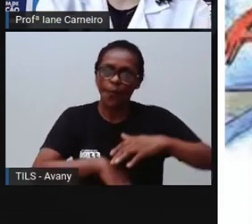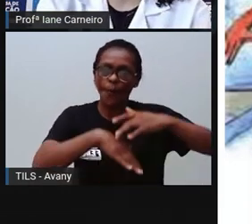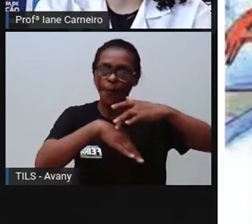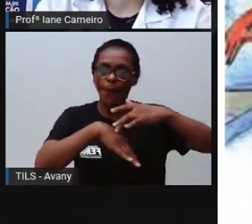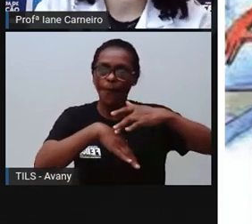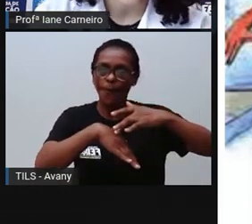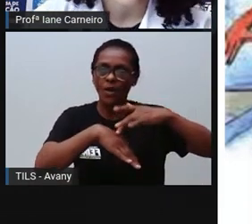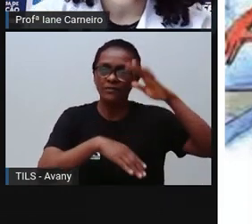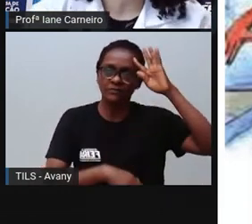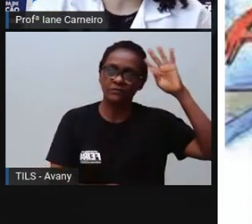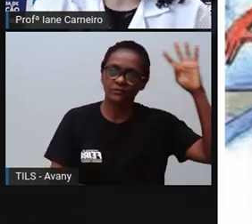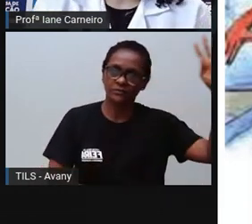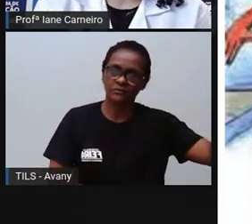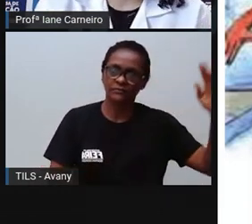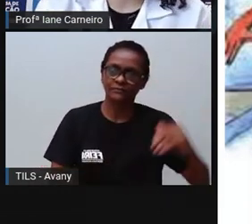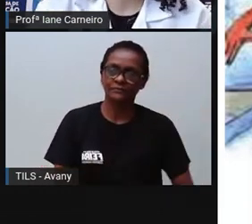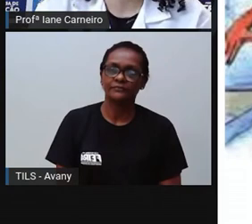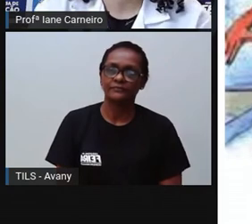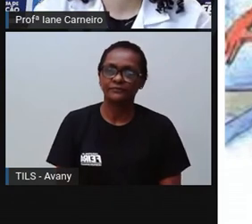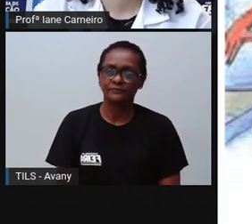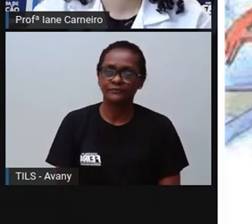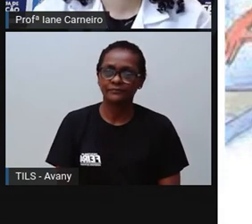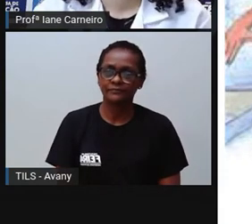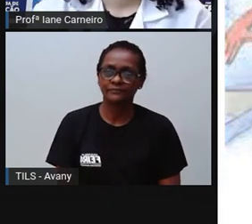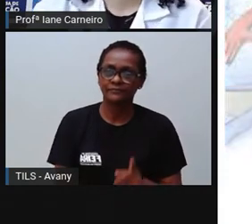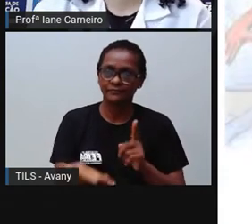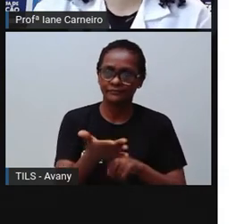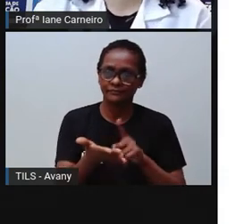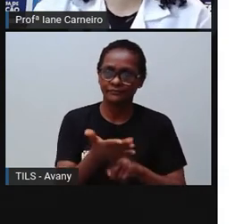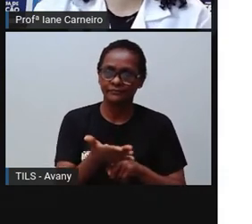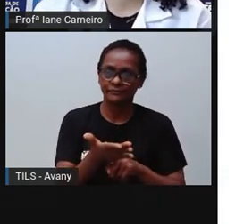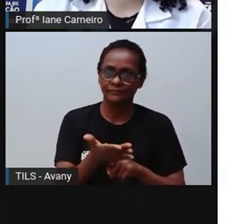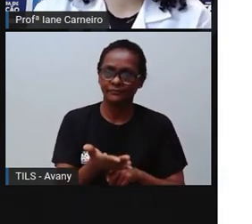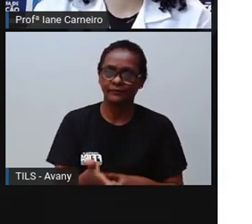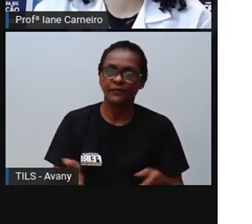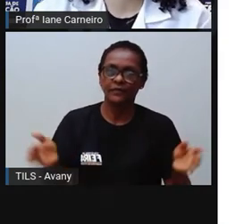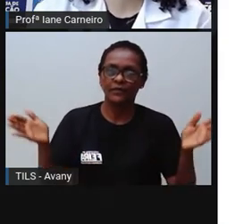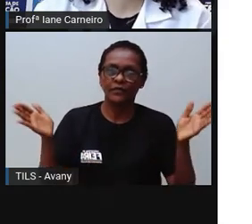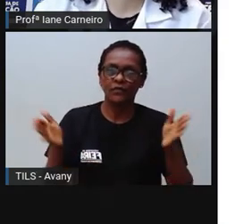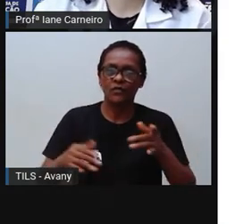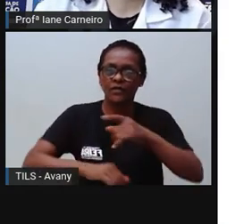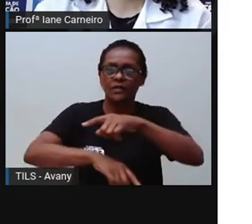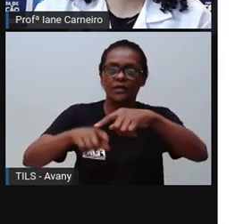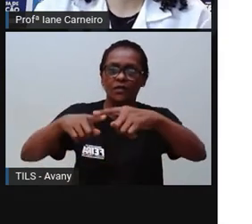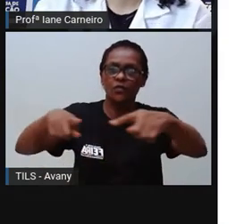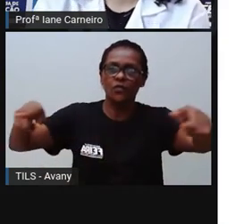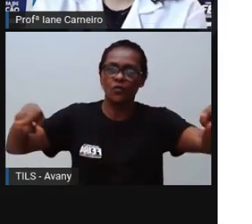que a criança pode se enxergar perto. Combinado? Agora, a vai falar do quarto, ó.